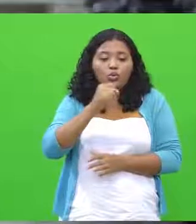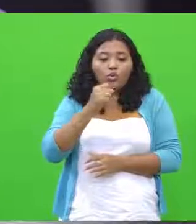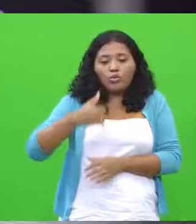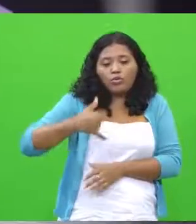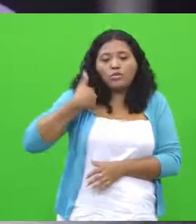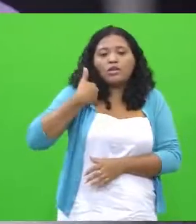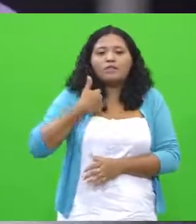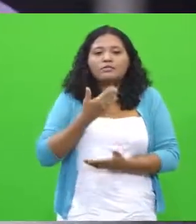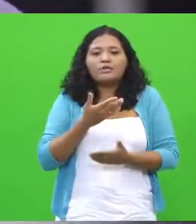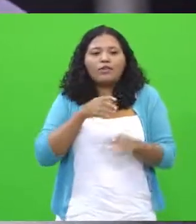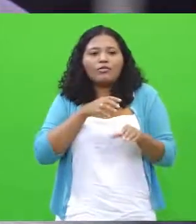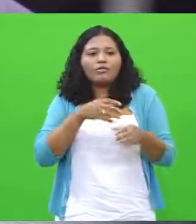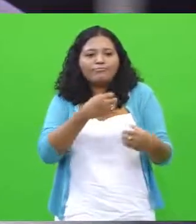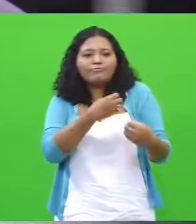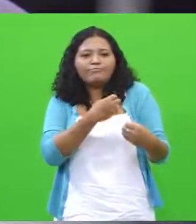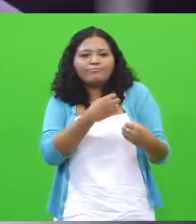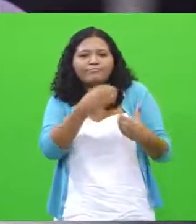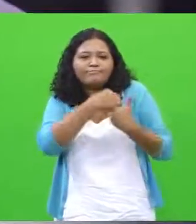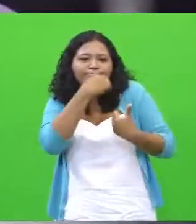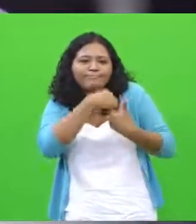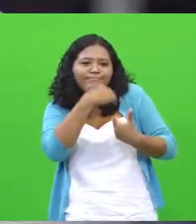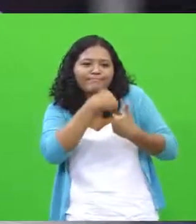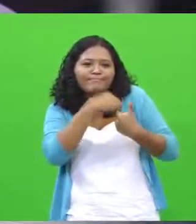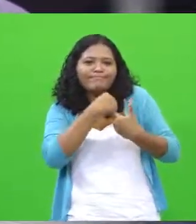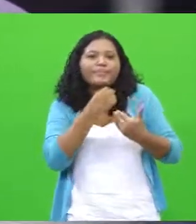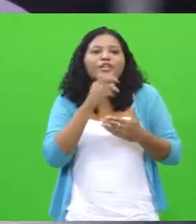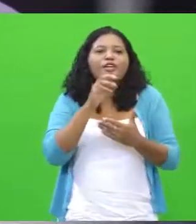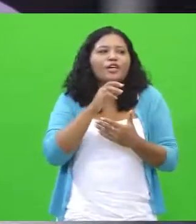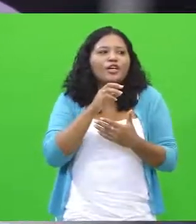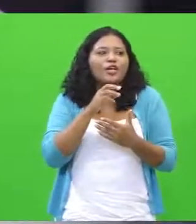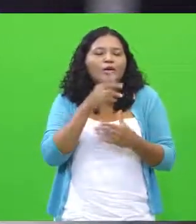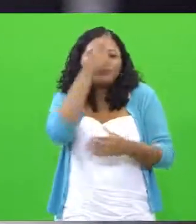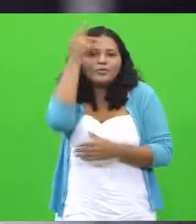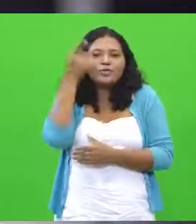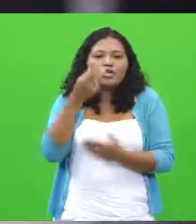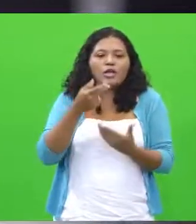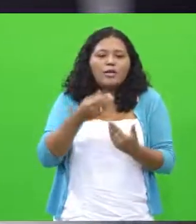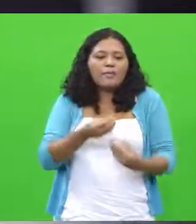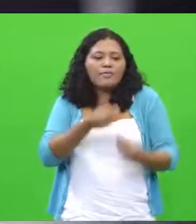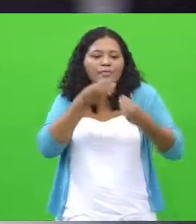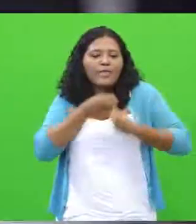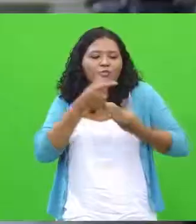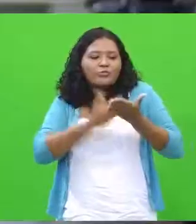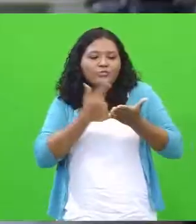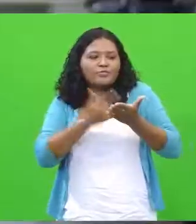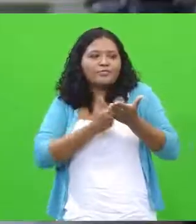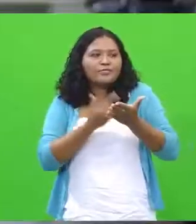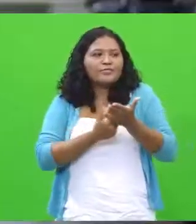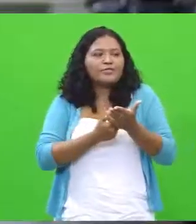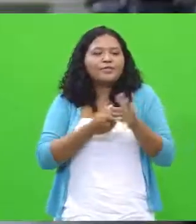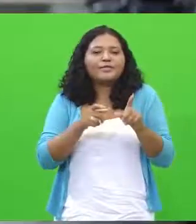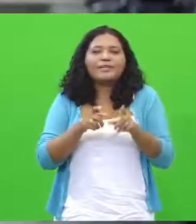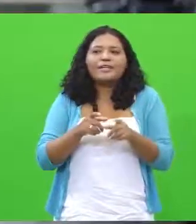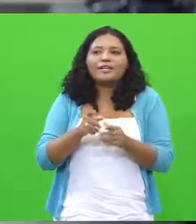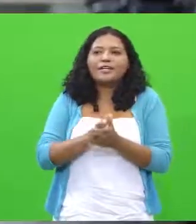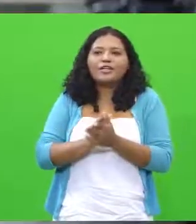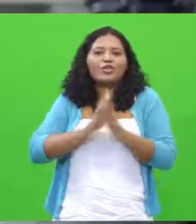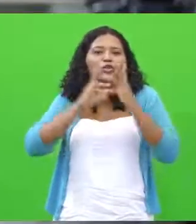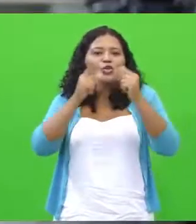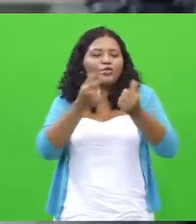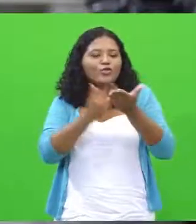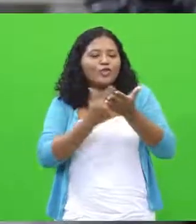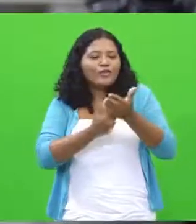funcionários do Banco do Brasil que moravam perto da minha casa. Eles me davam livro, por exemplo, a coleção do Malbataan, eu tinha toda a coleção que eu ganhei de graça para ler. aquele